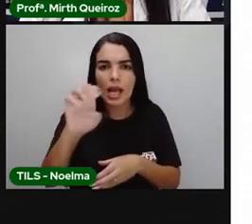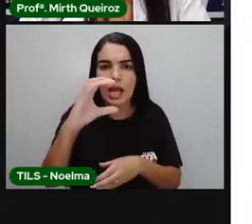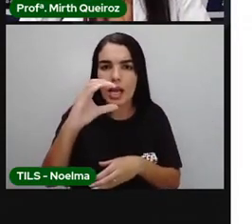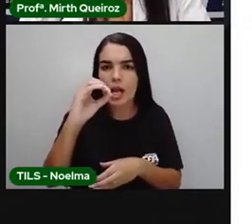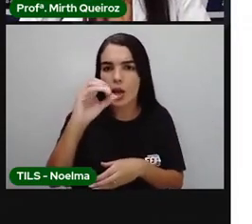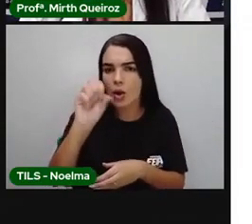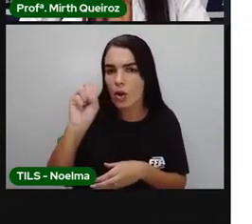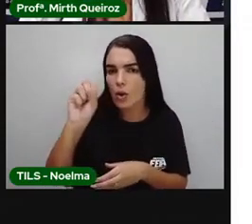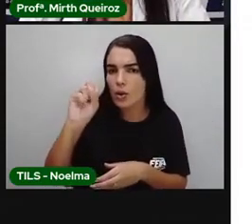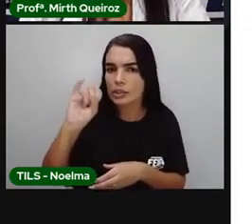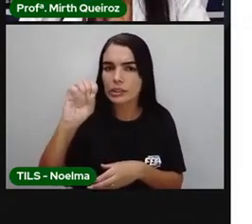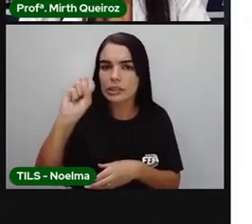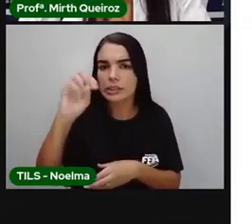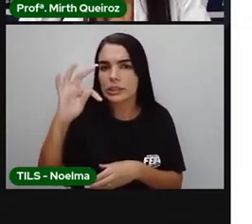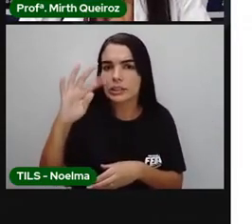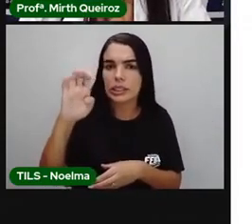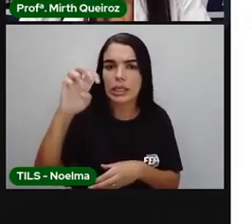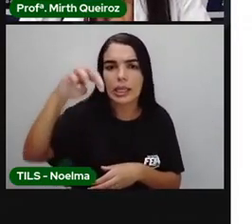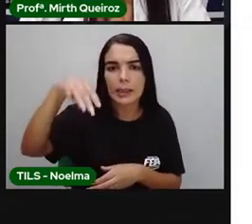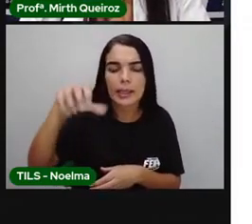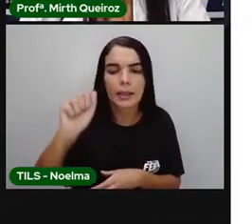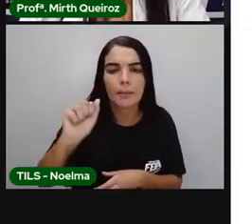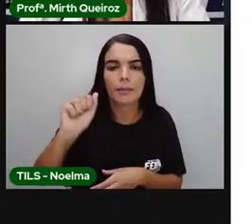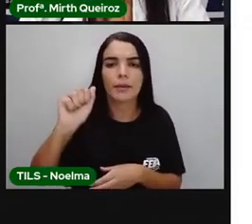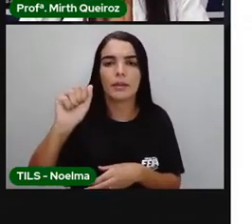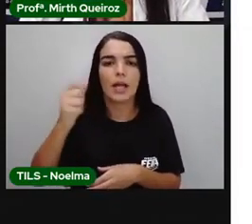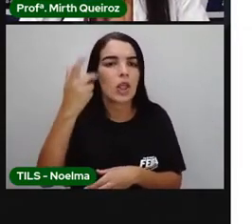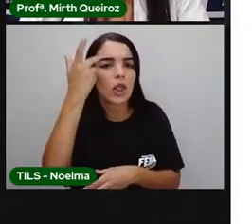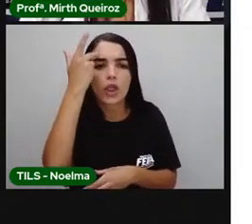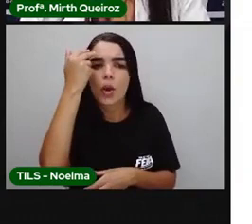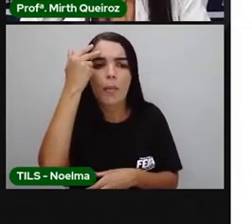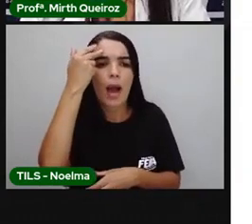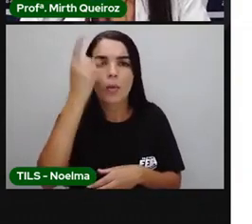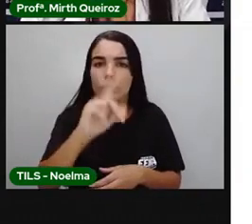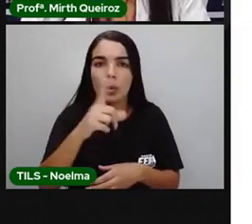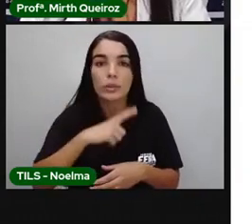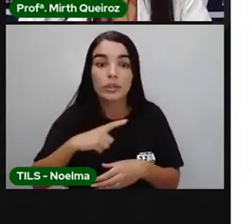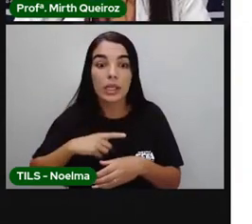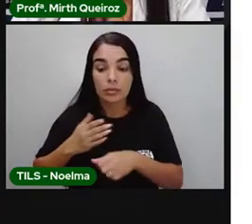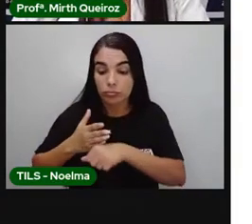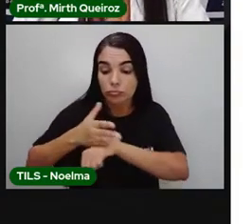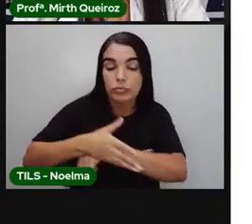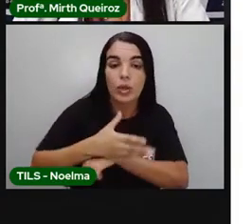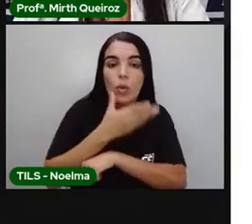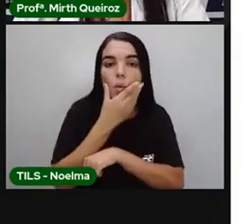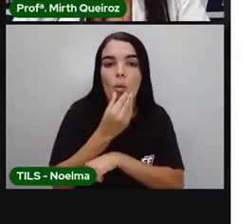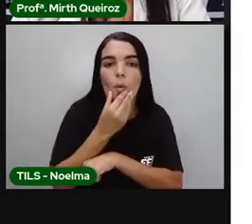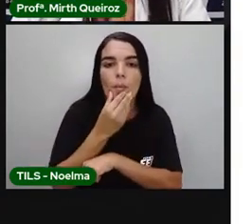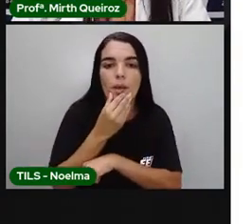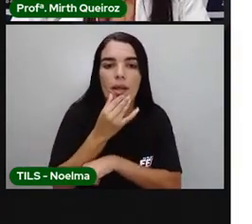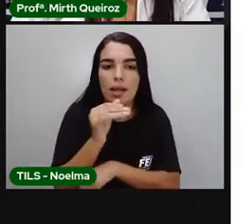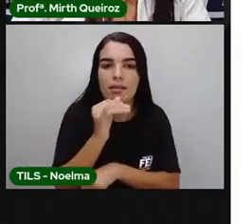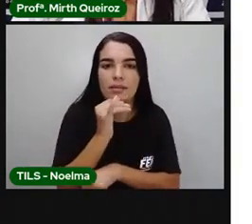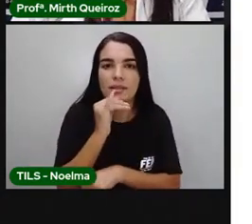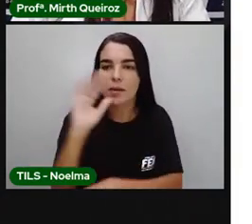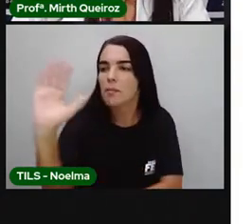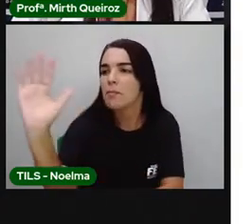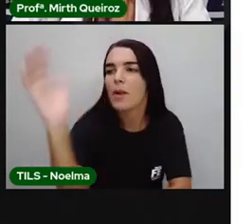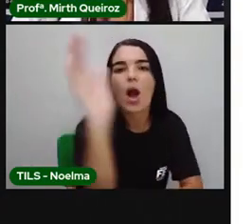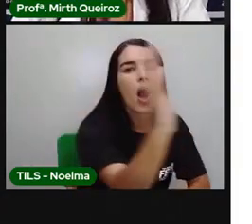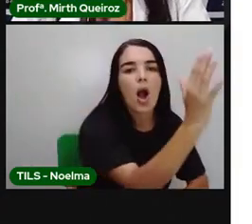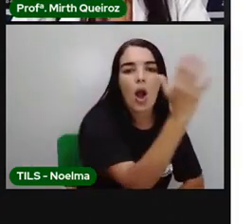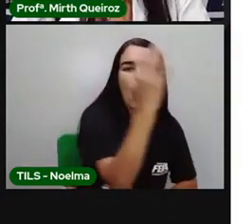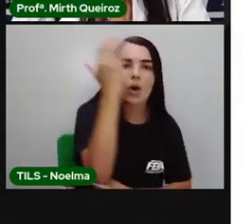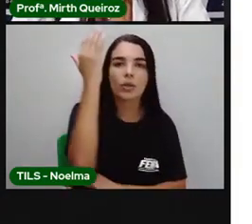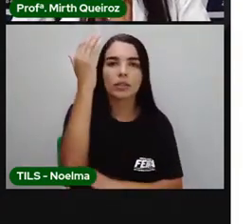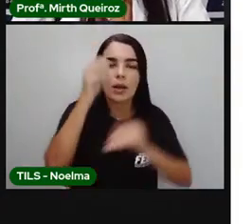naturalmente, sem a intervenção do homem, como, por exemplo, os bosques, o deserto,